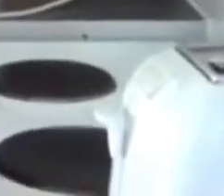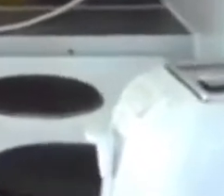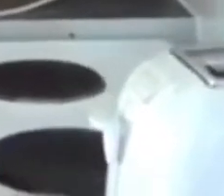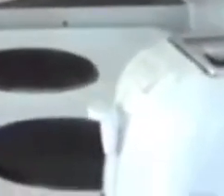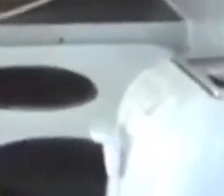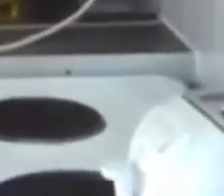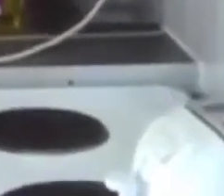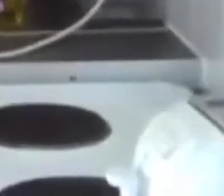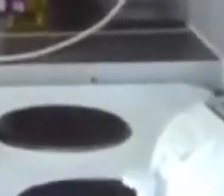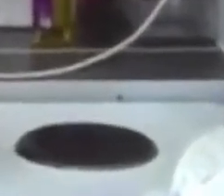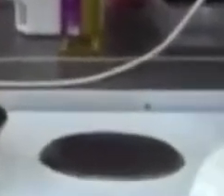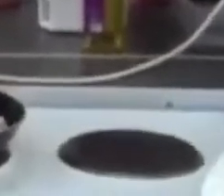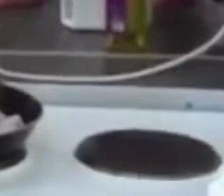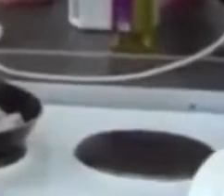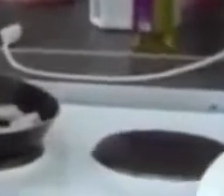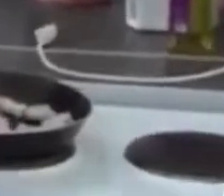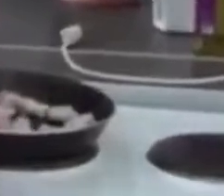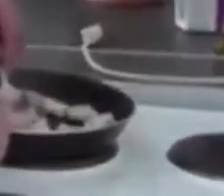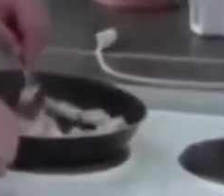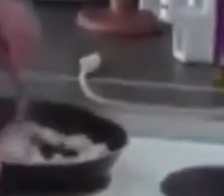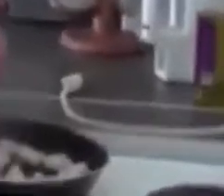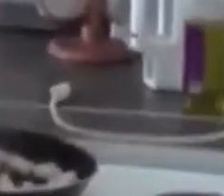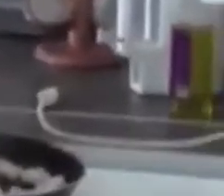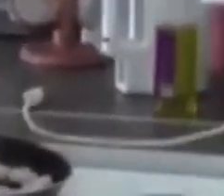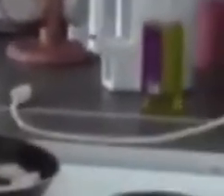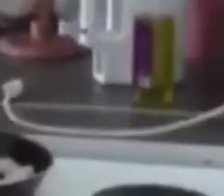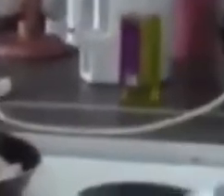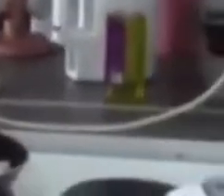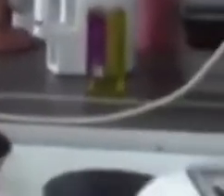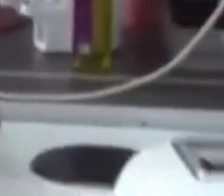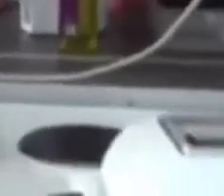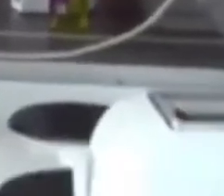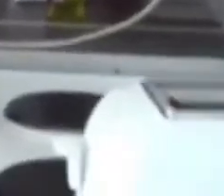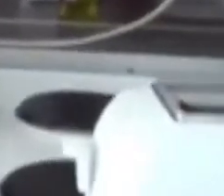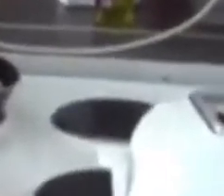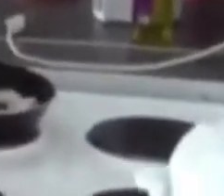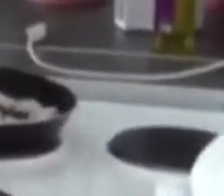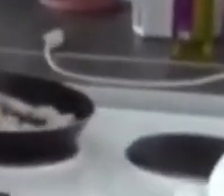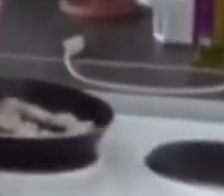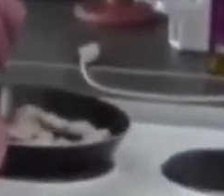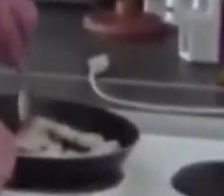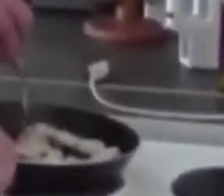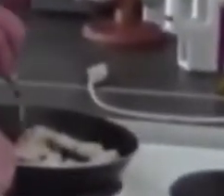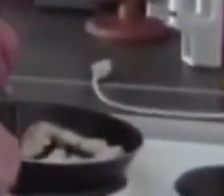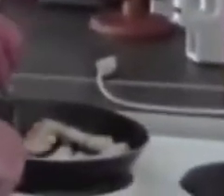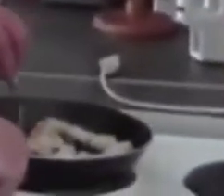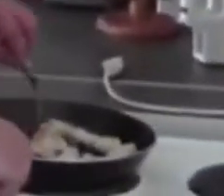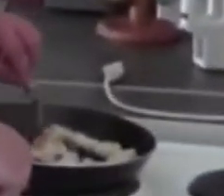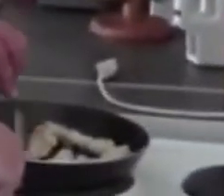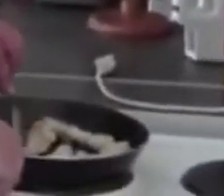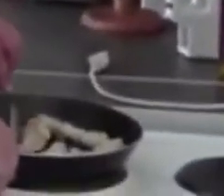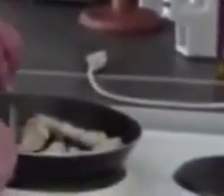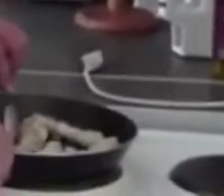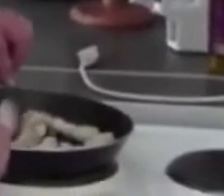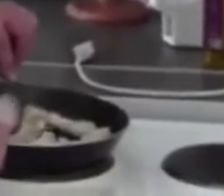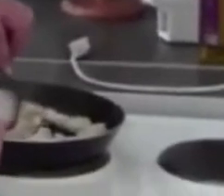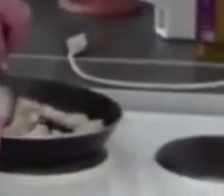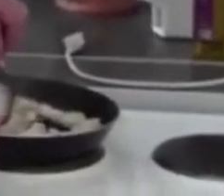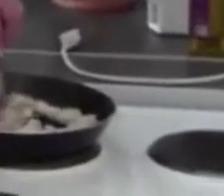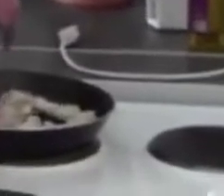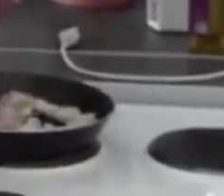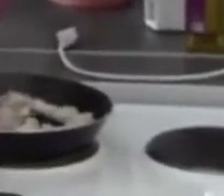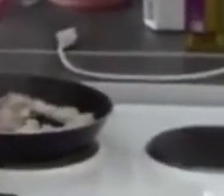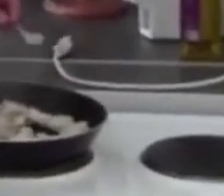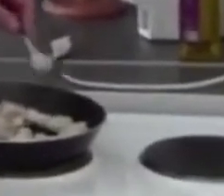jantar com o Marcel. Ele foi ensinar o Marcel a manipular esses instrumentos de cozinha. Olha, ele não largou mais a